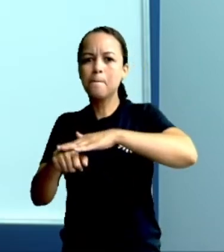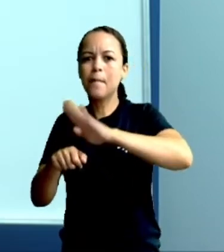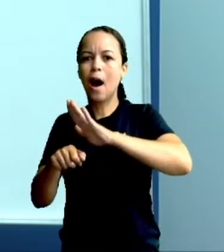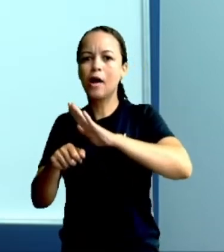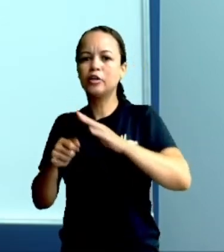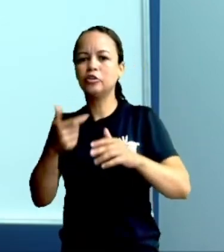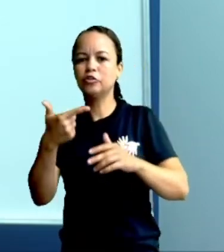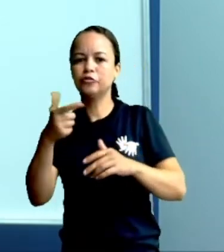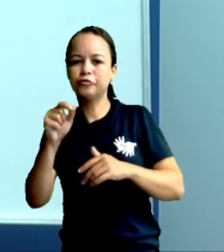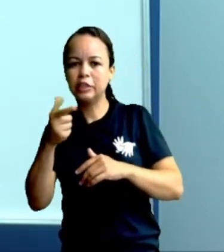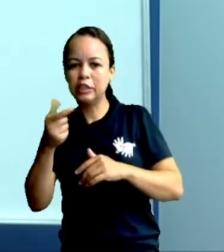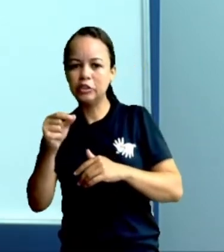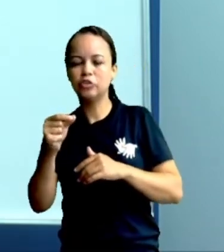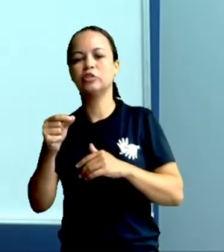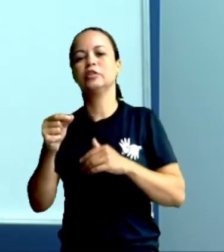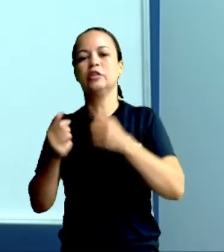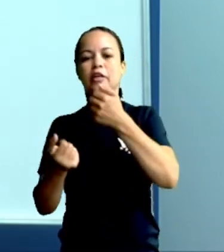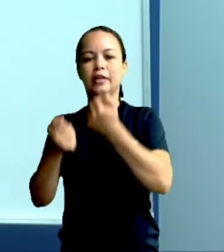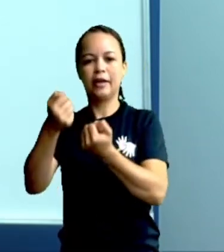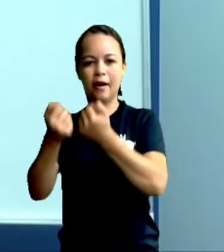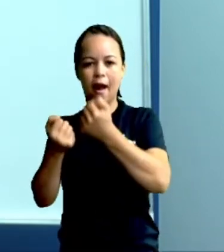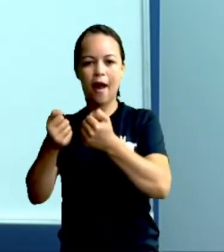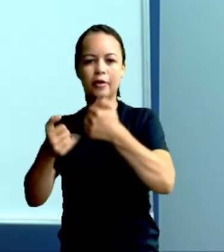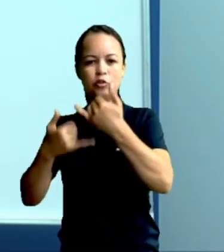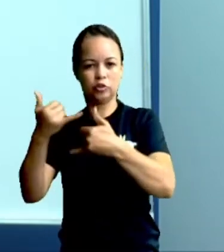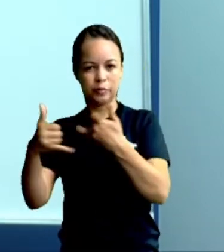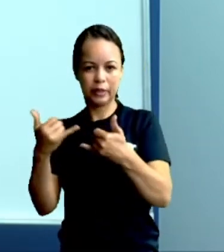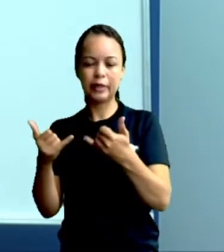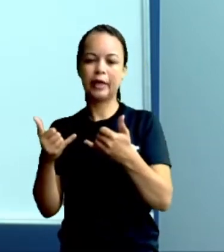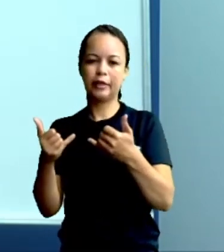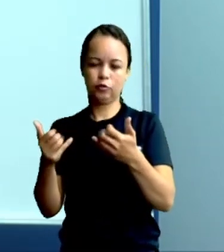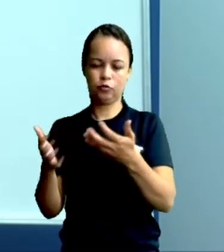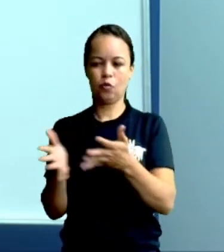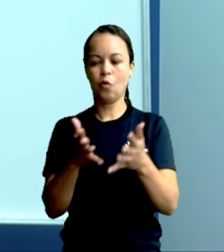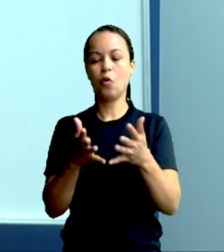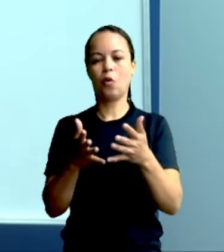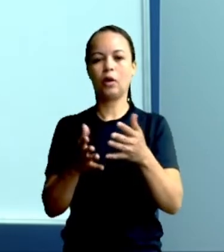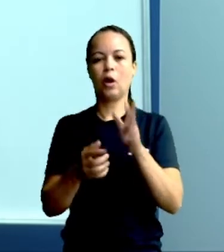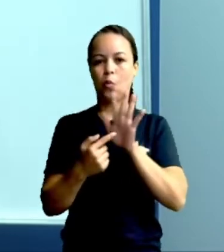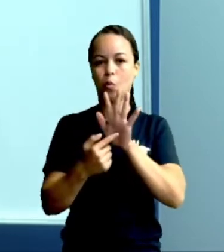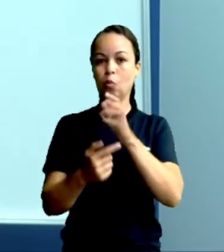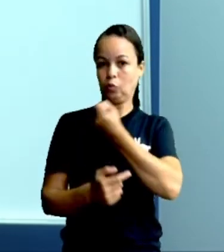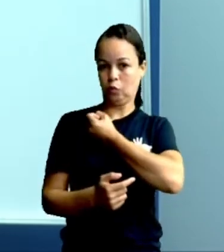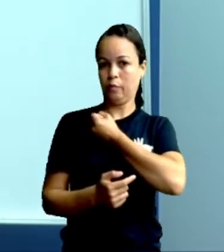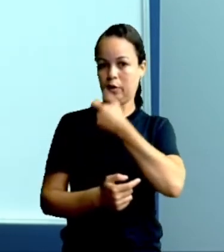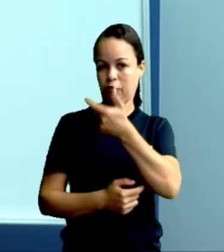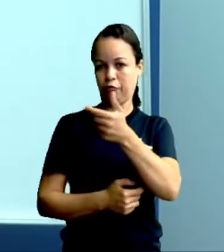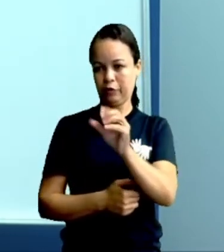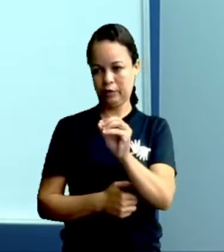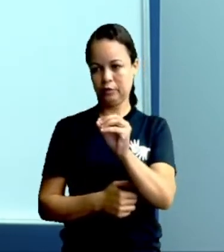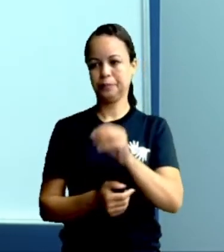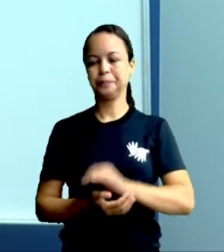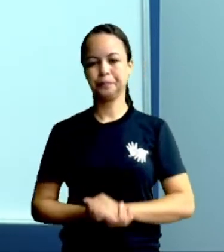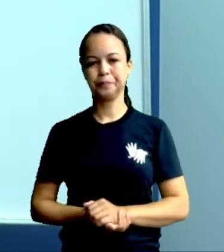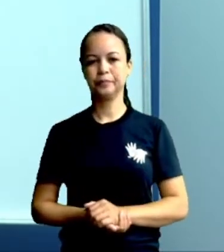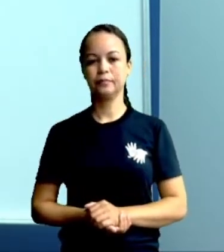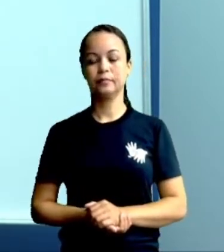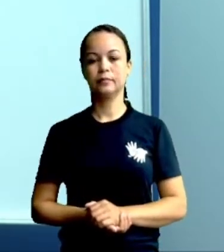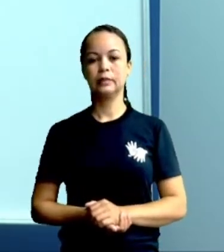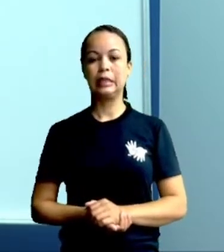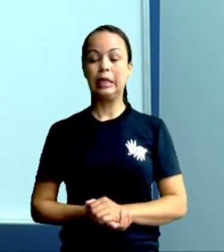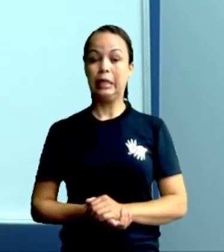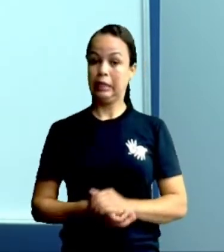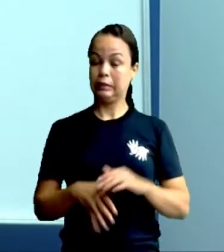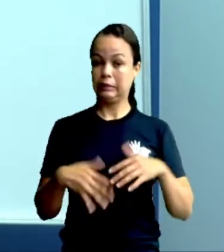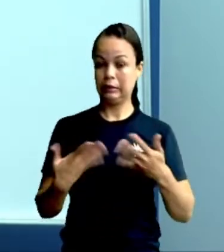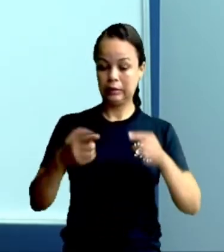já tinha. Colocarei aqui, ó, o número 20. E aí, na sala